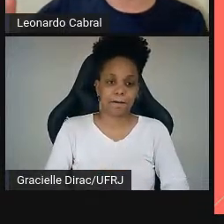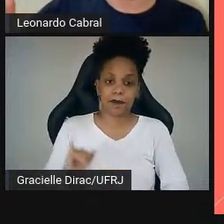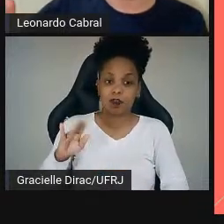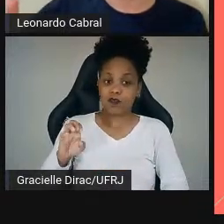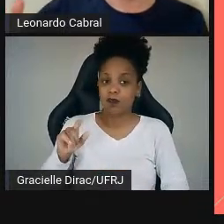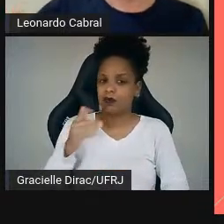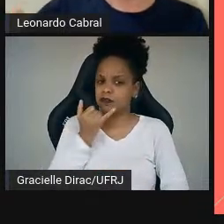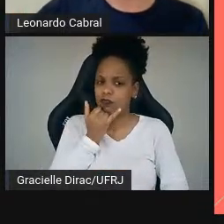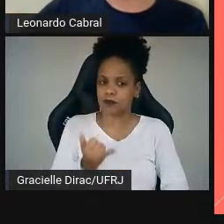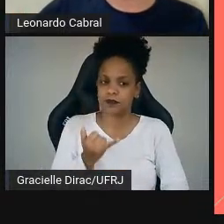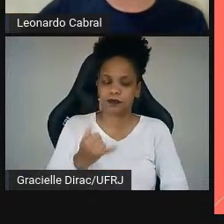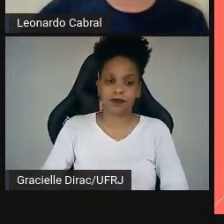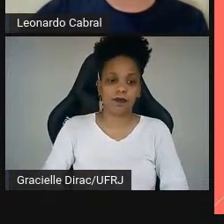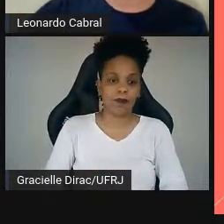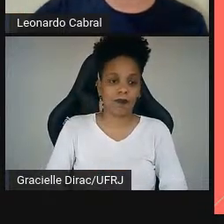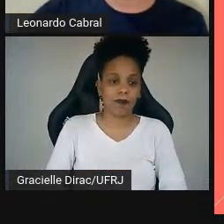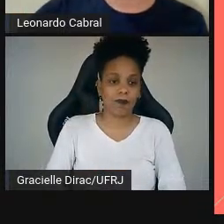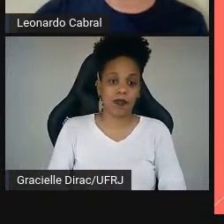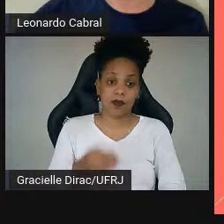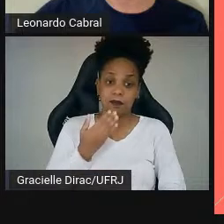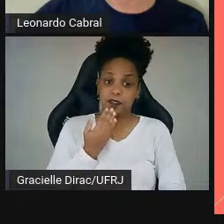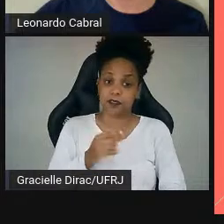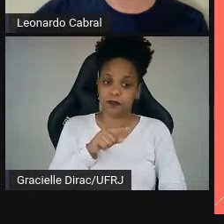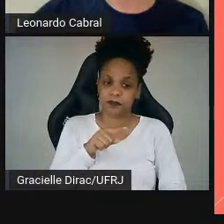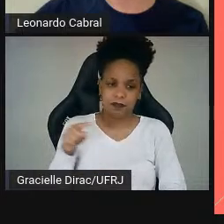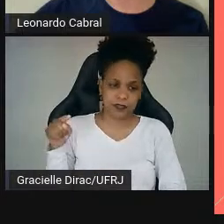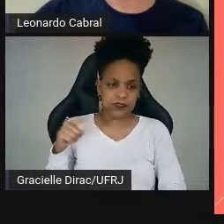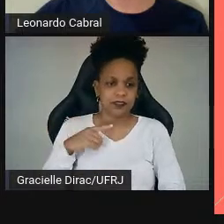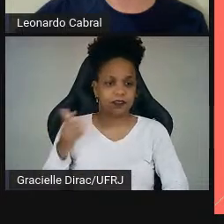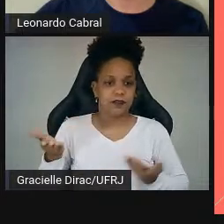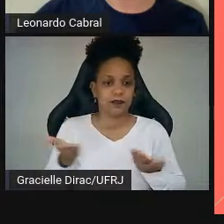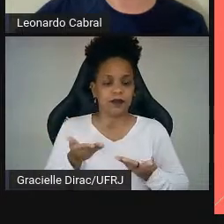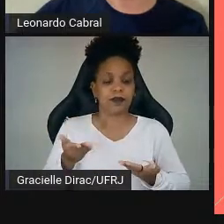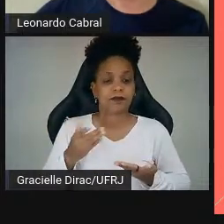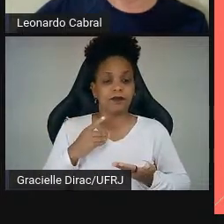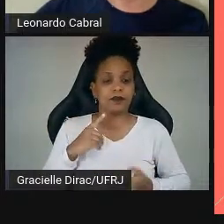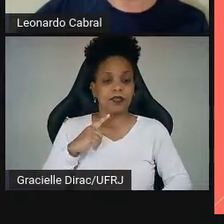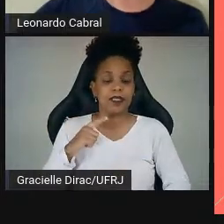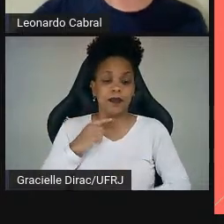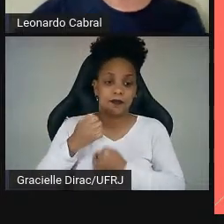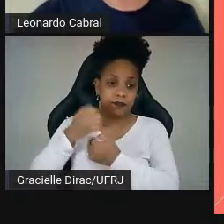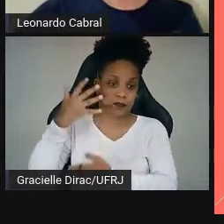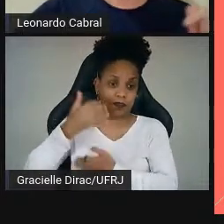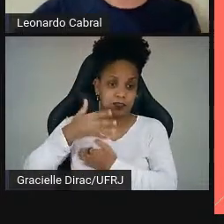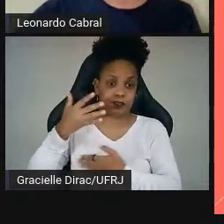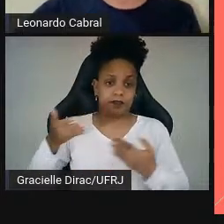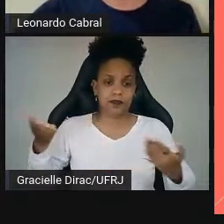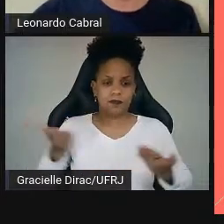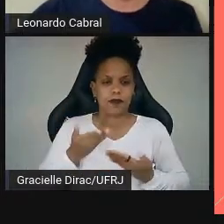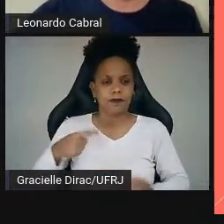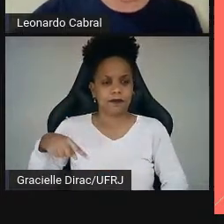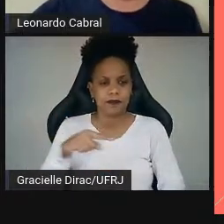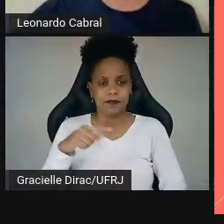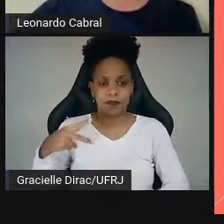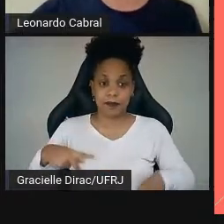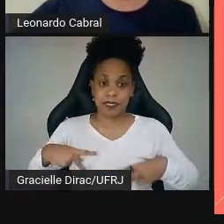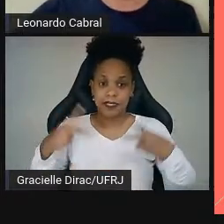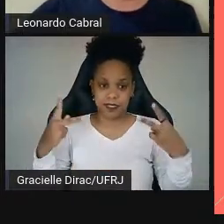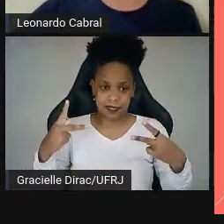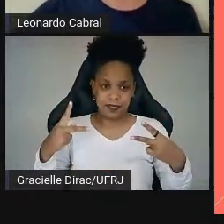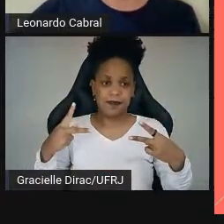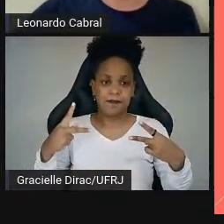Só uma coisa. Eu vou pedir para vocês colocarem lá no chat que a gente fez um link da